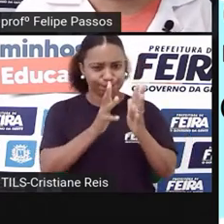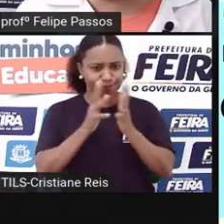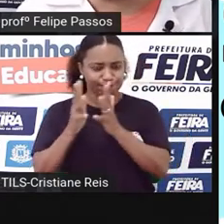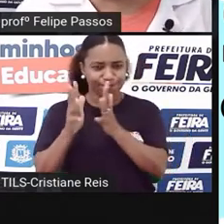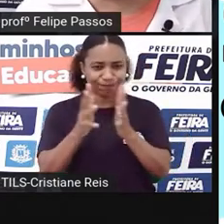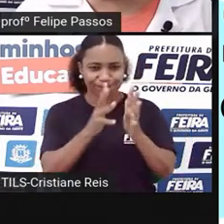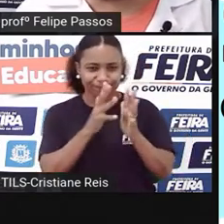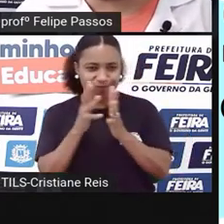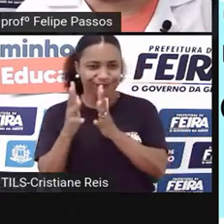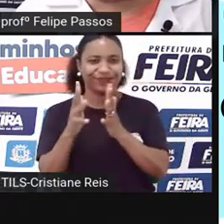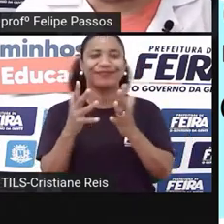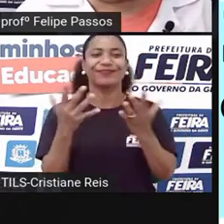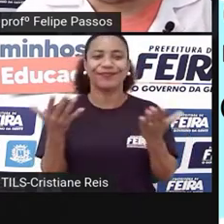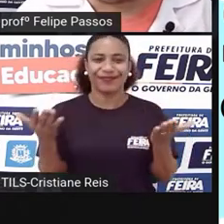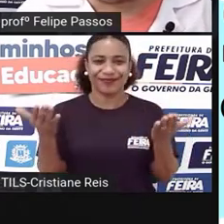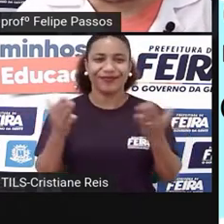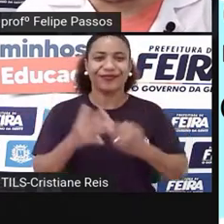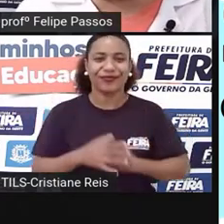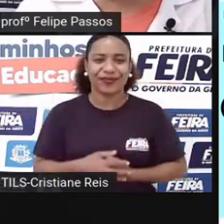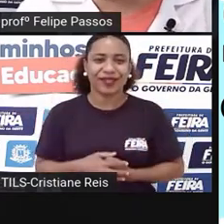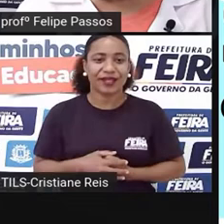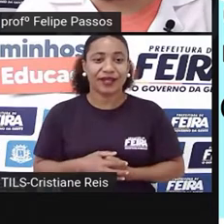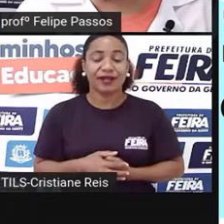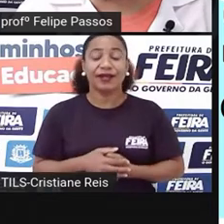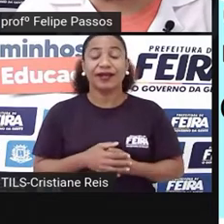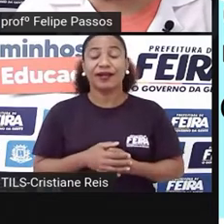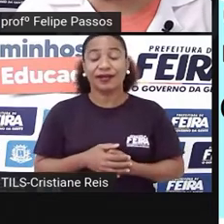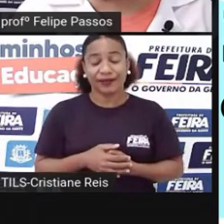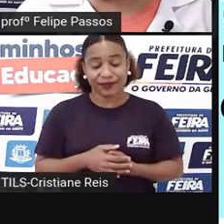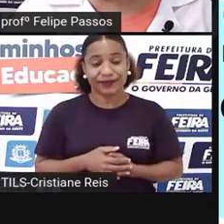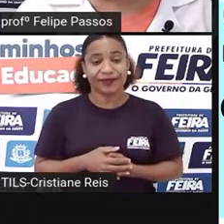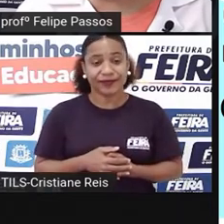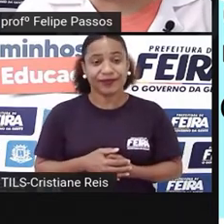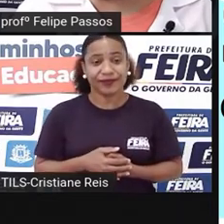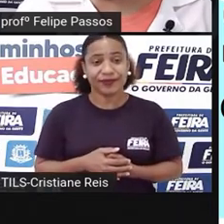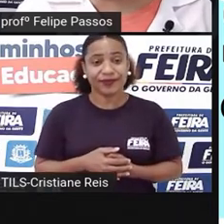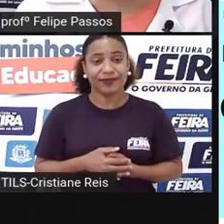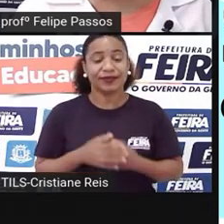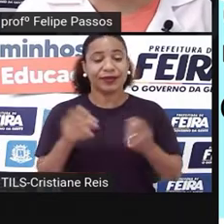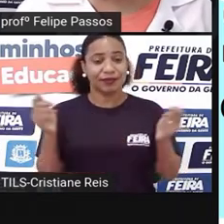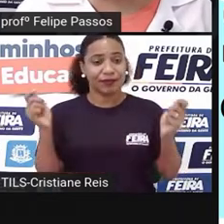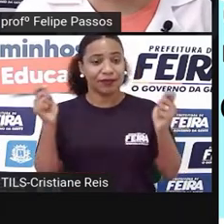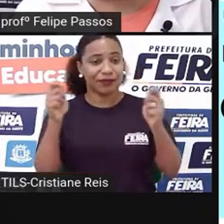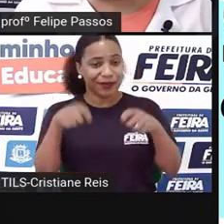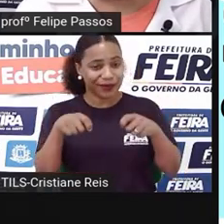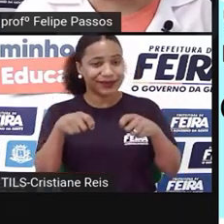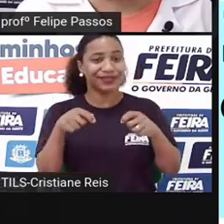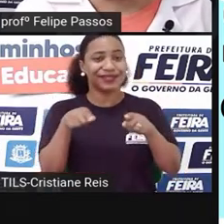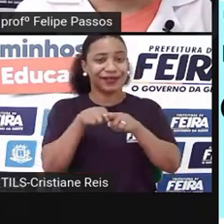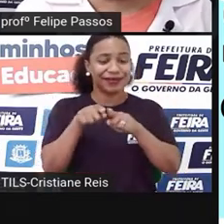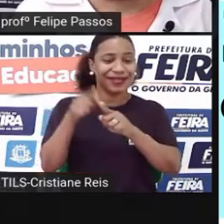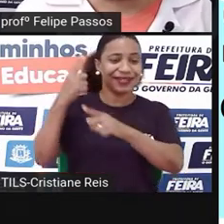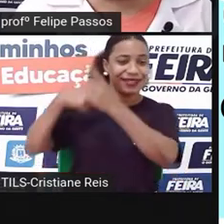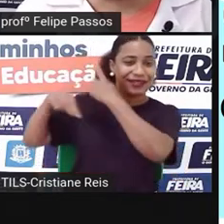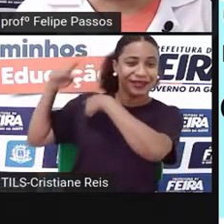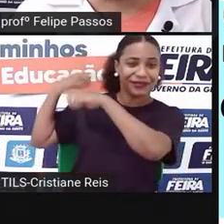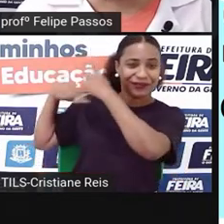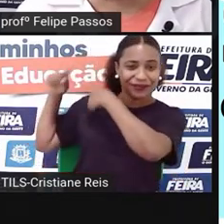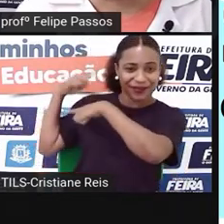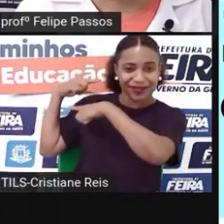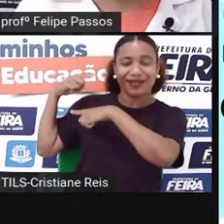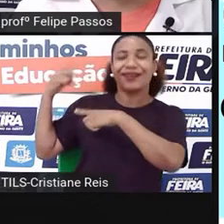100%. Enfim, e uma das formas, uma coisa que é capaz de contar histórias, trazer